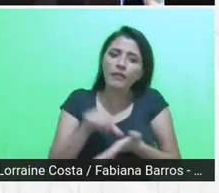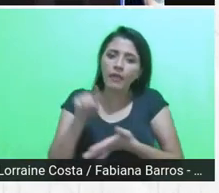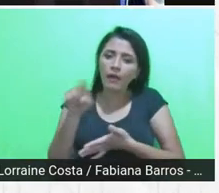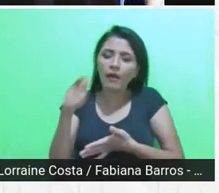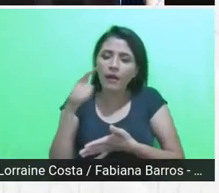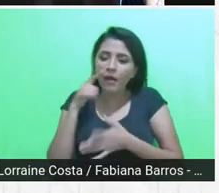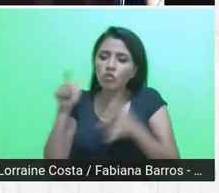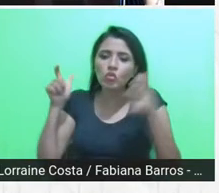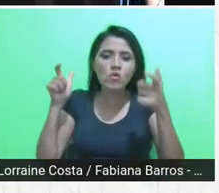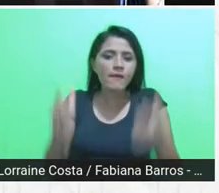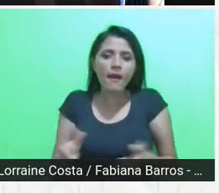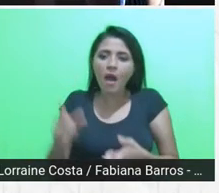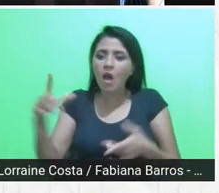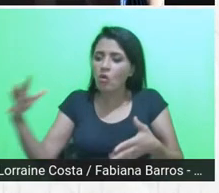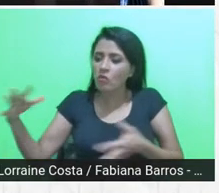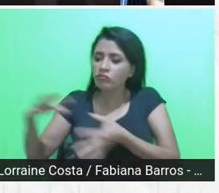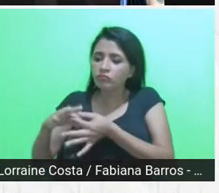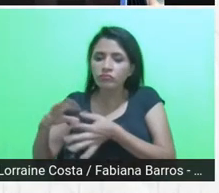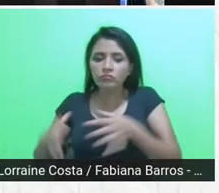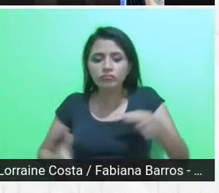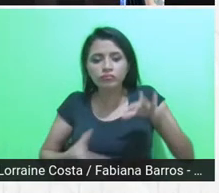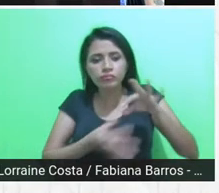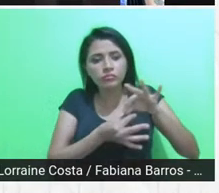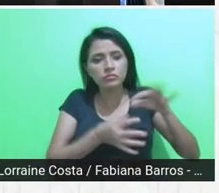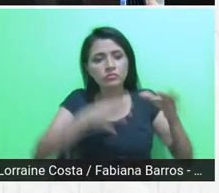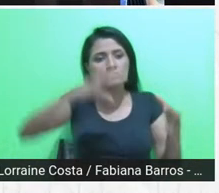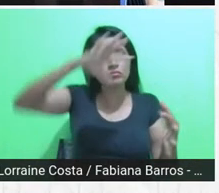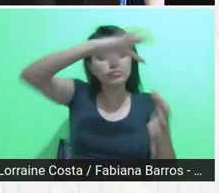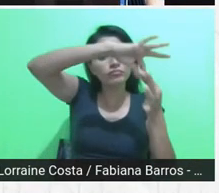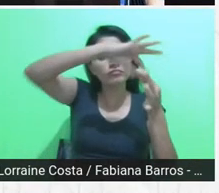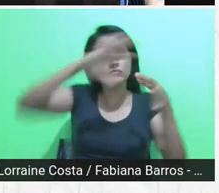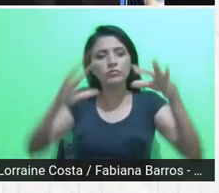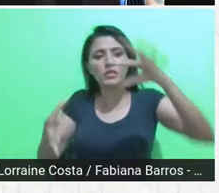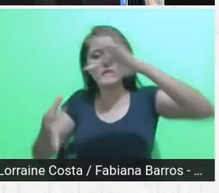eles estão conectados em redes, pode passar.